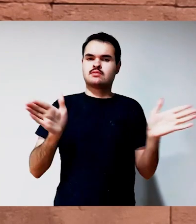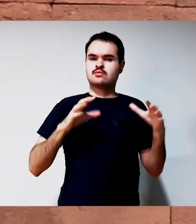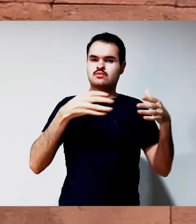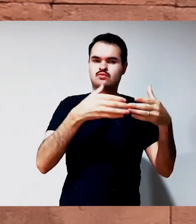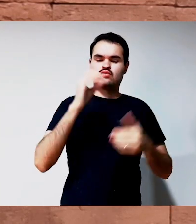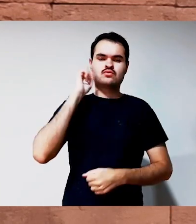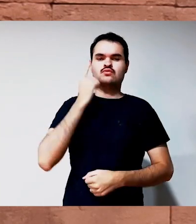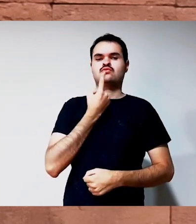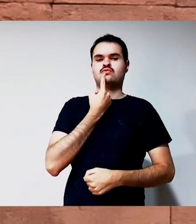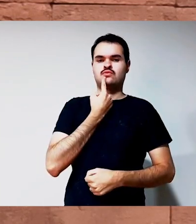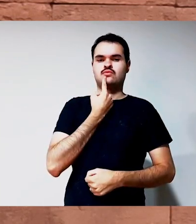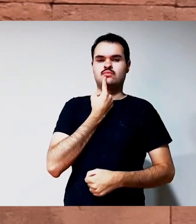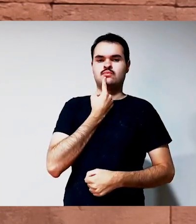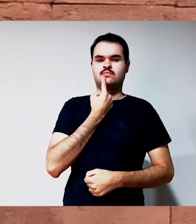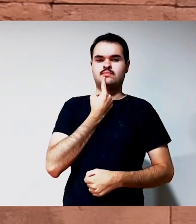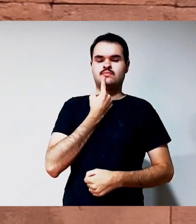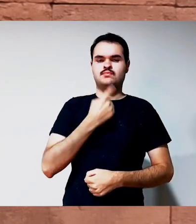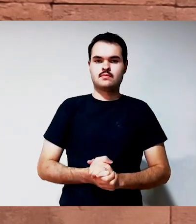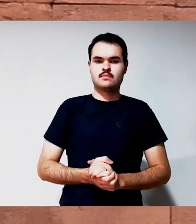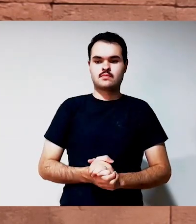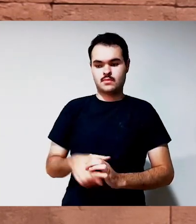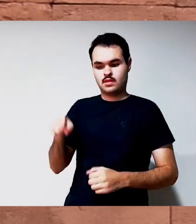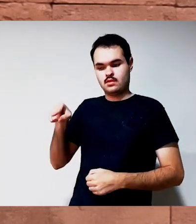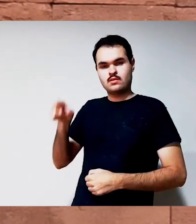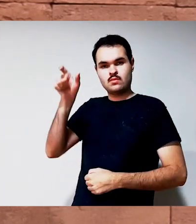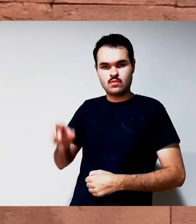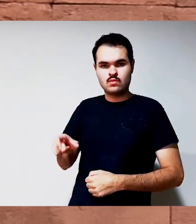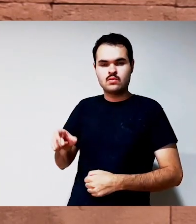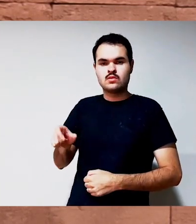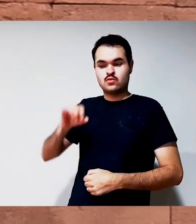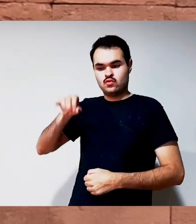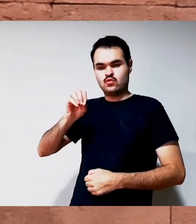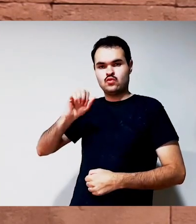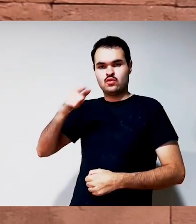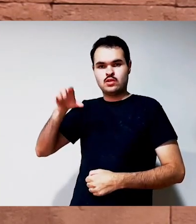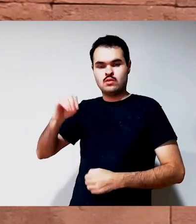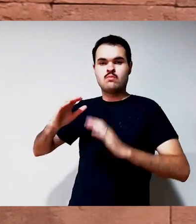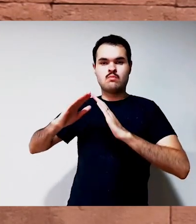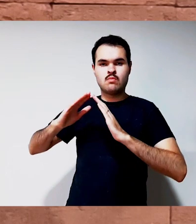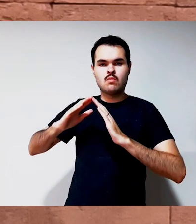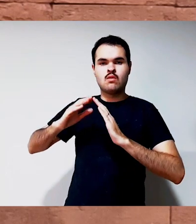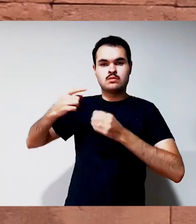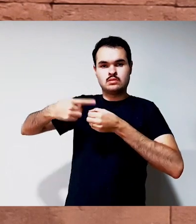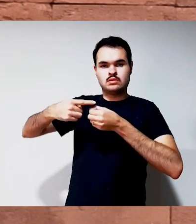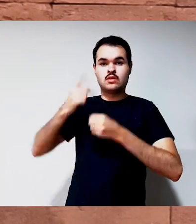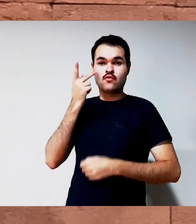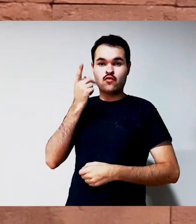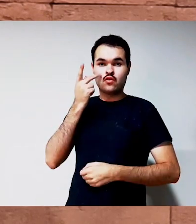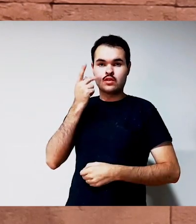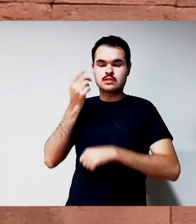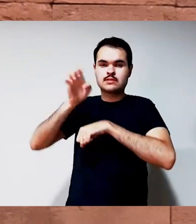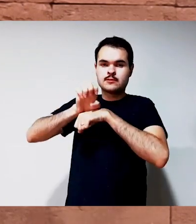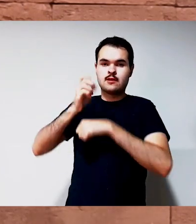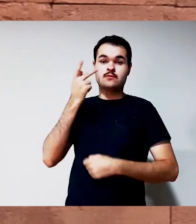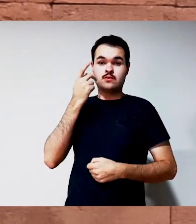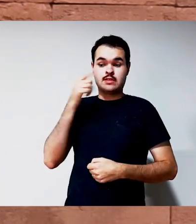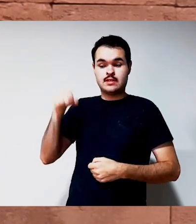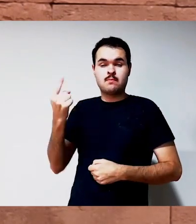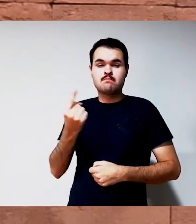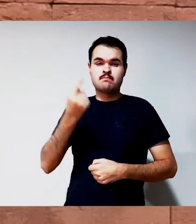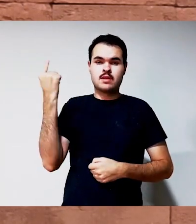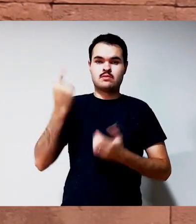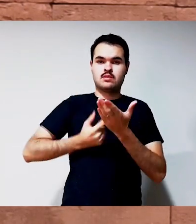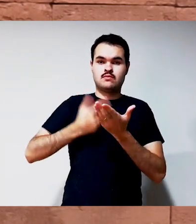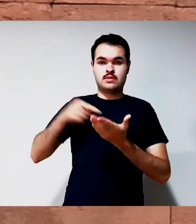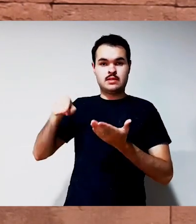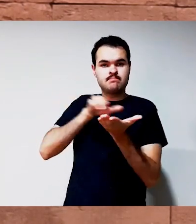A ideia dele é recuperar esses clássicos da literatura e torná-los acessíveis para a comunidade surda. O João Batista